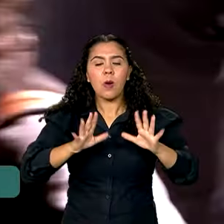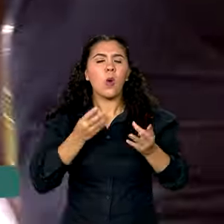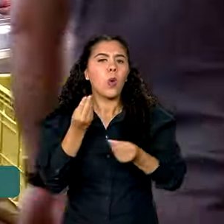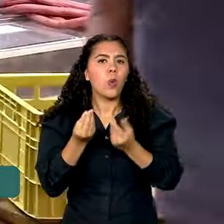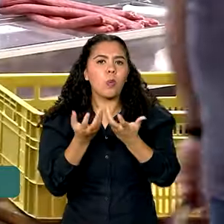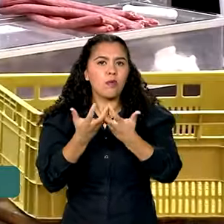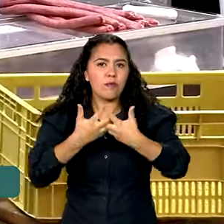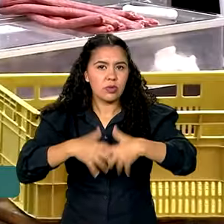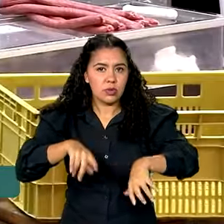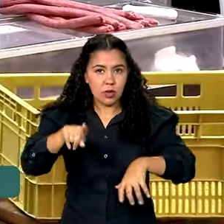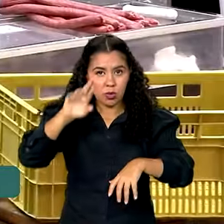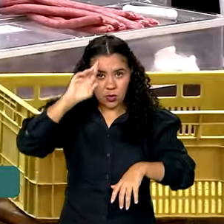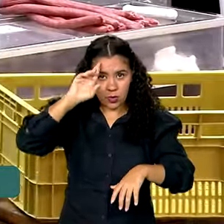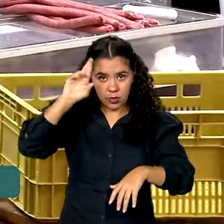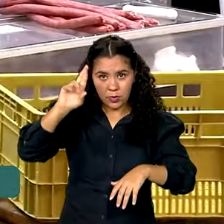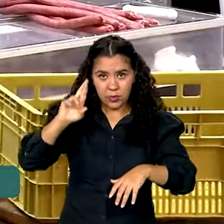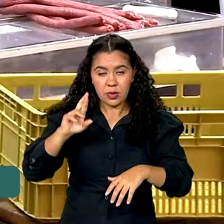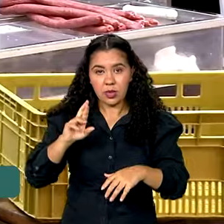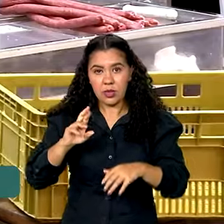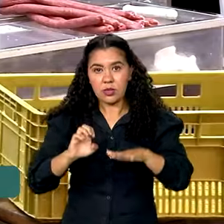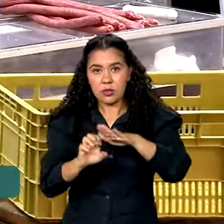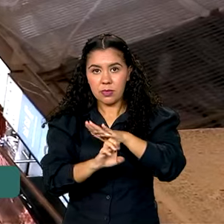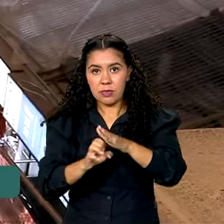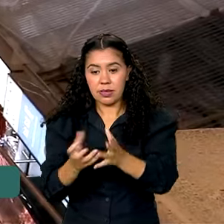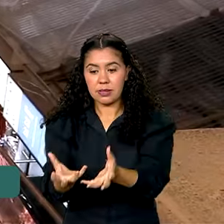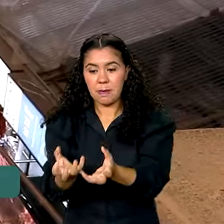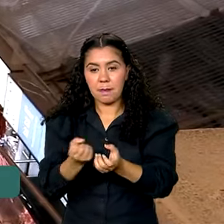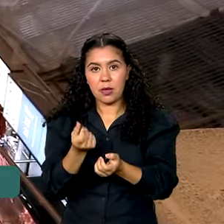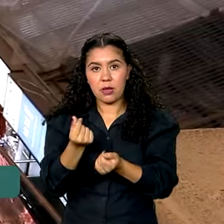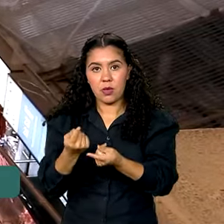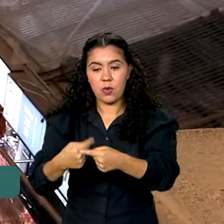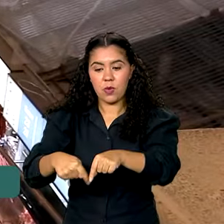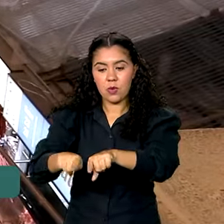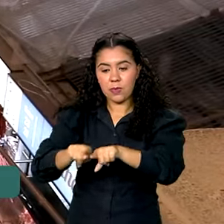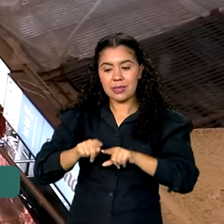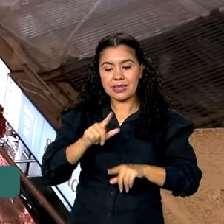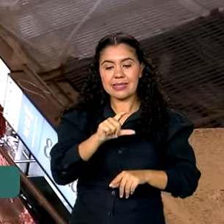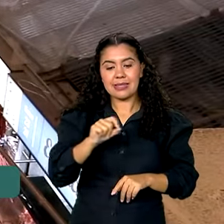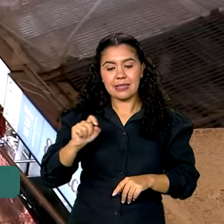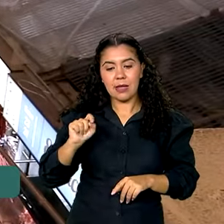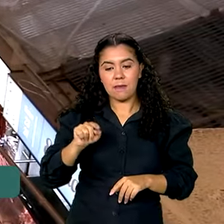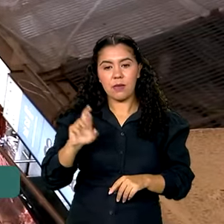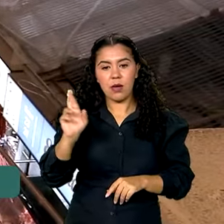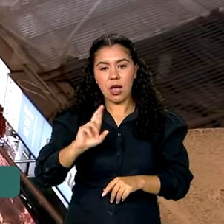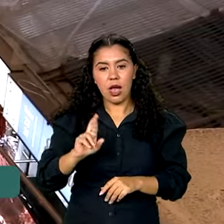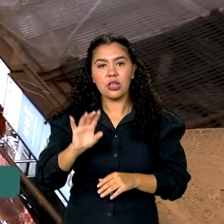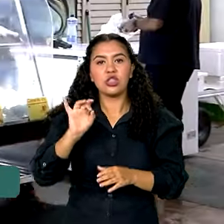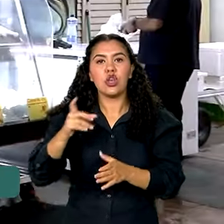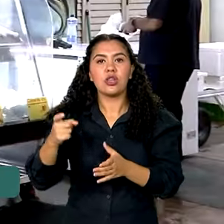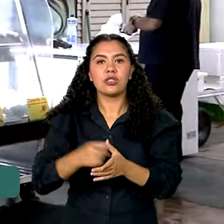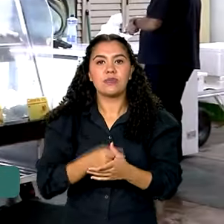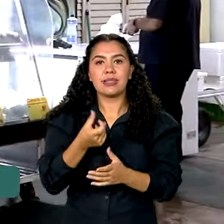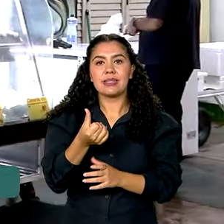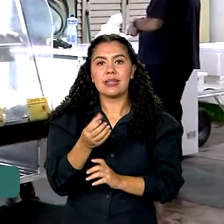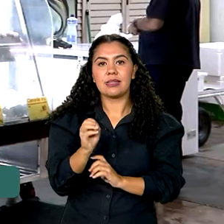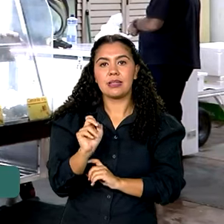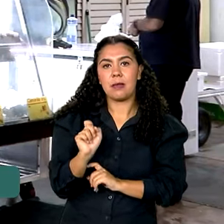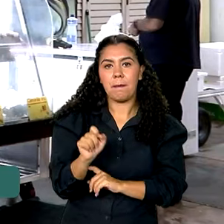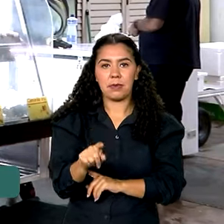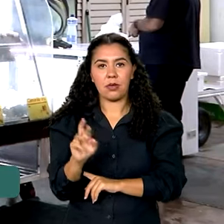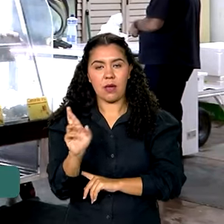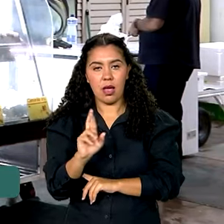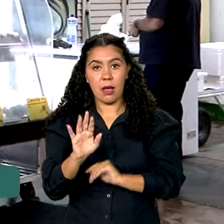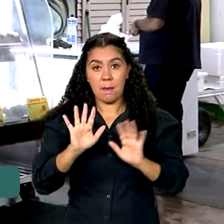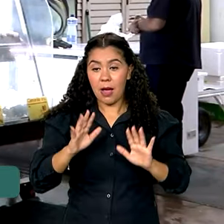empreendedor que pegou 100 mil reais emprestados sai do banco devendo apenas 60 mil, já que os outros